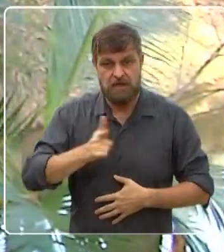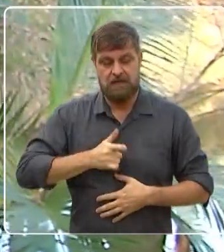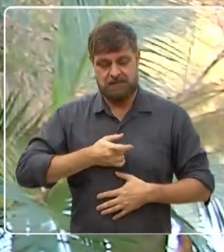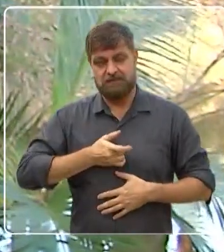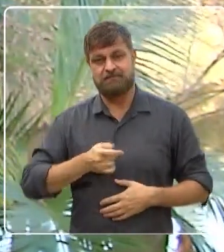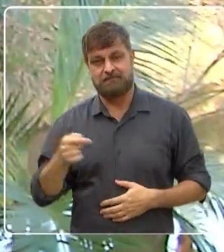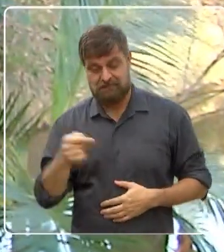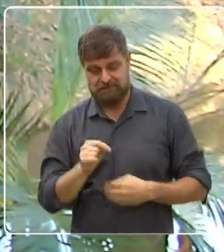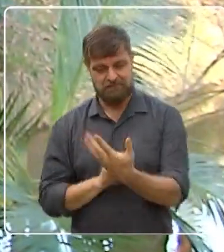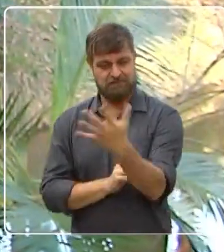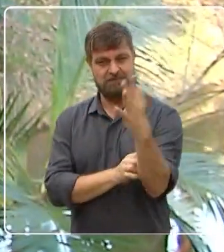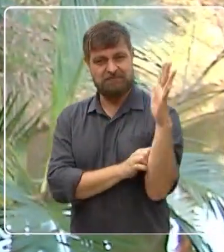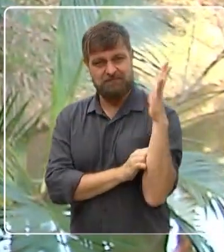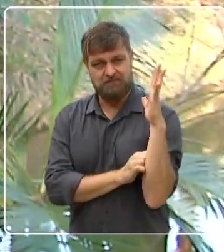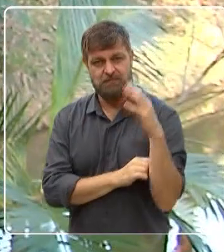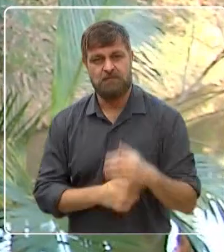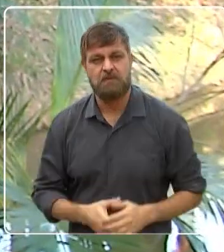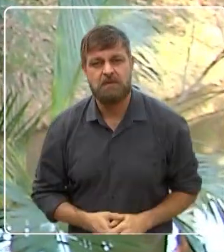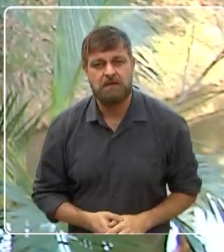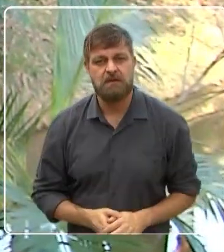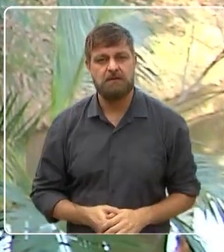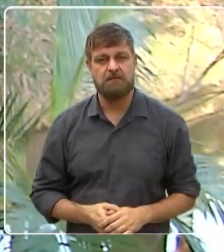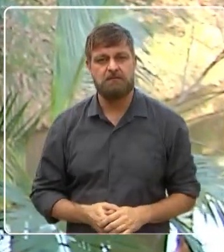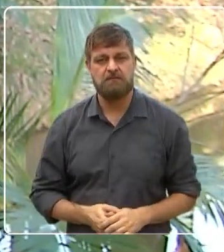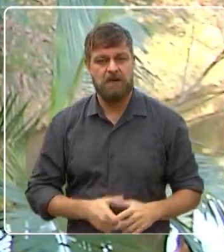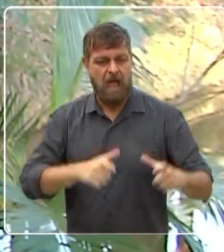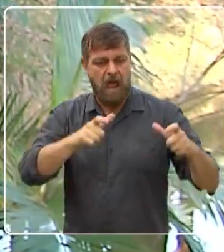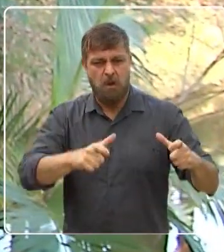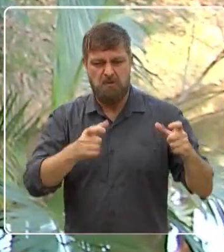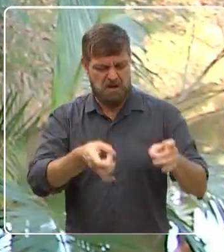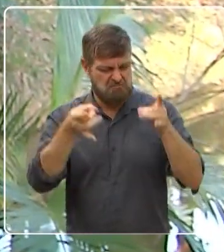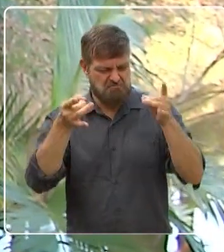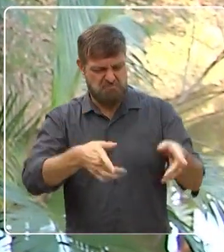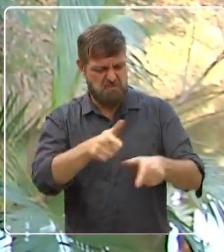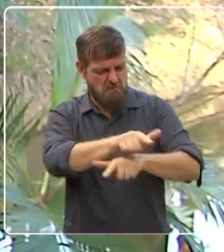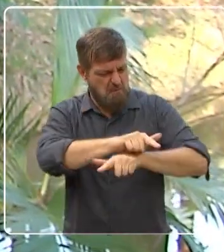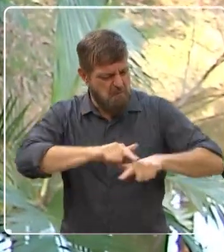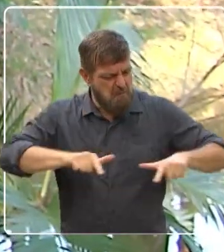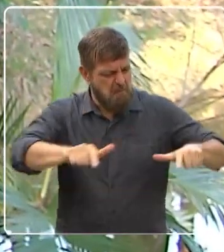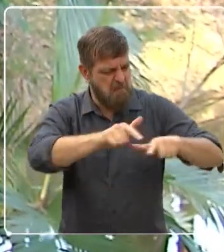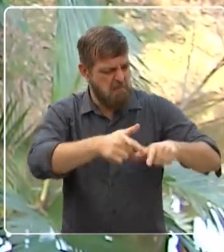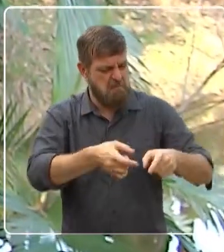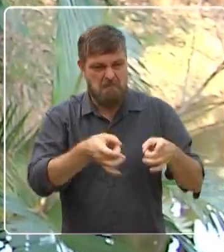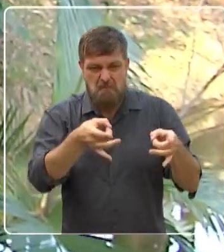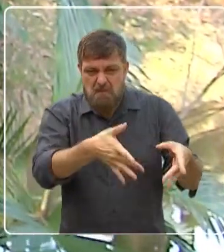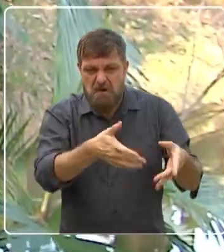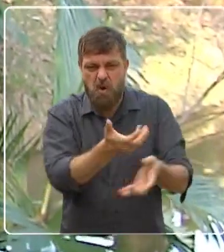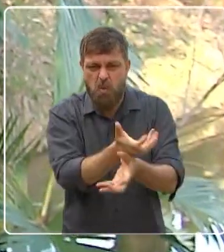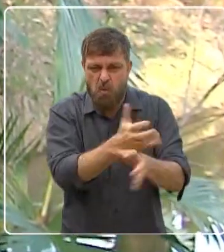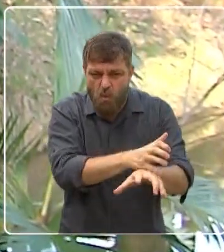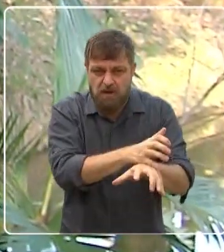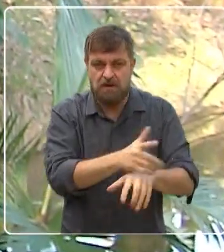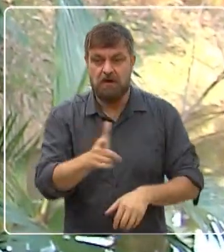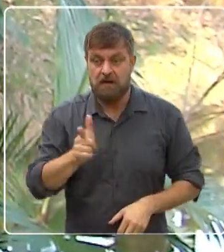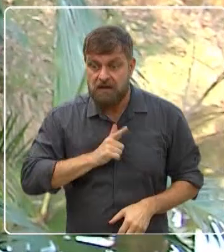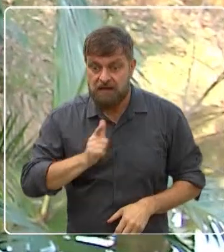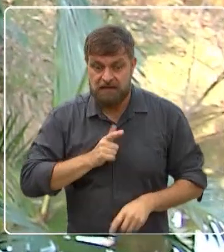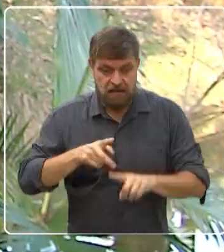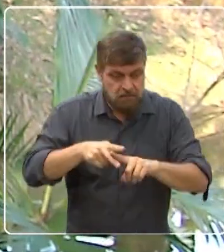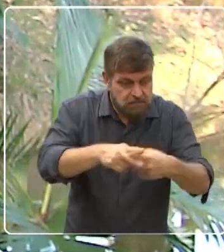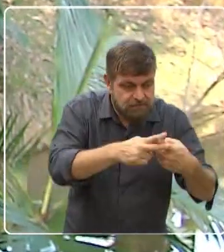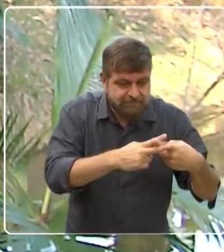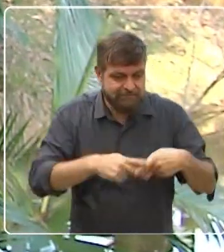sobre isso aí. Era um local abandonado, né? Que teve a revitalização